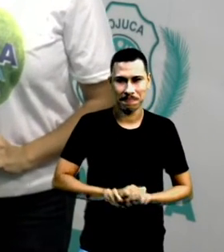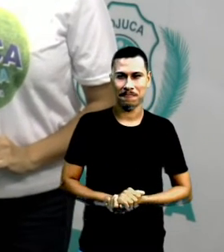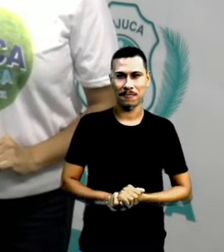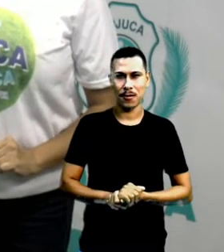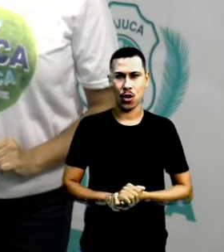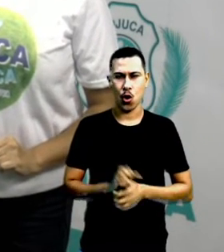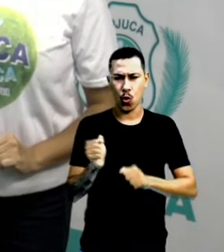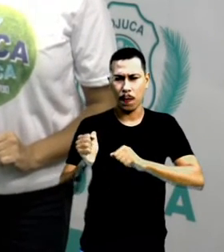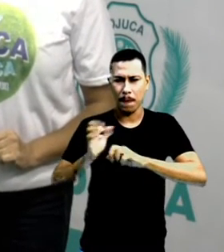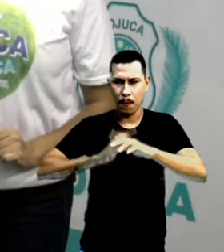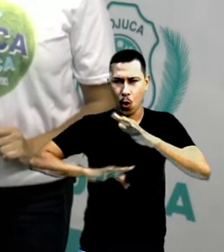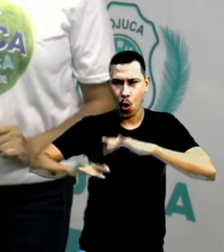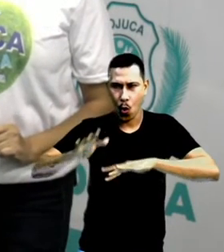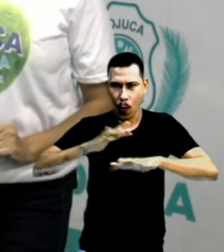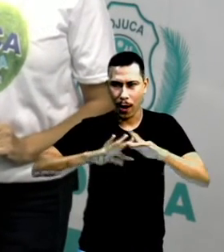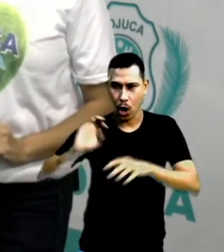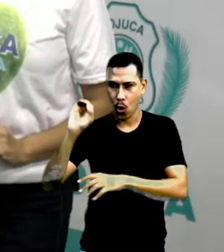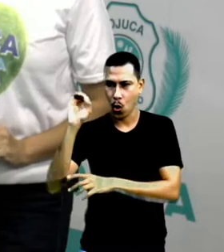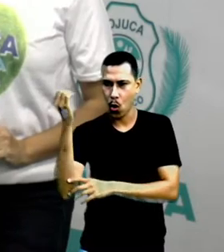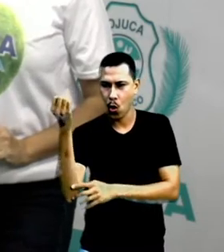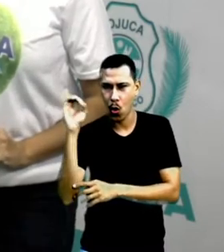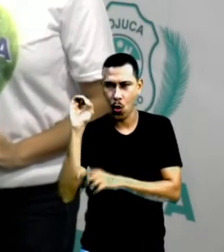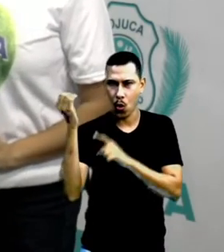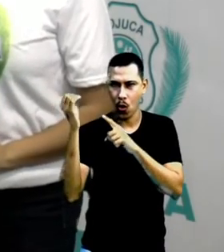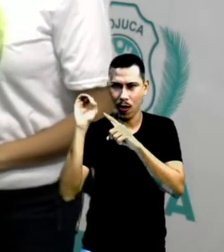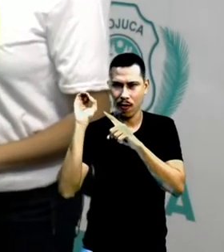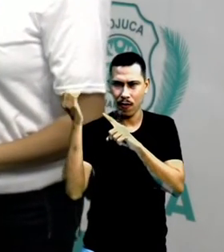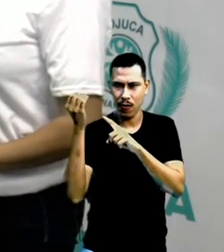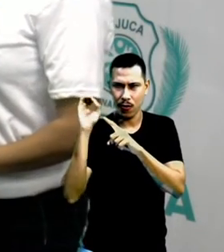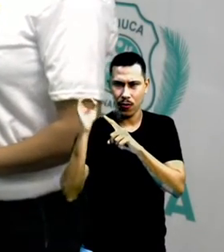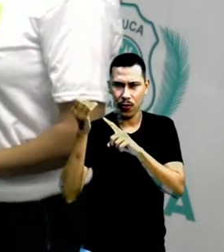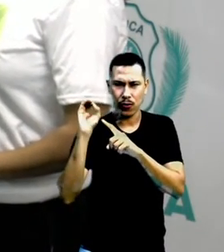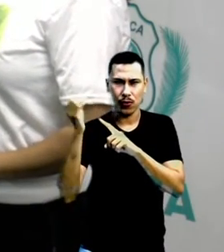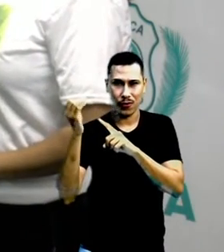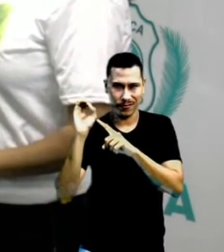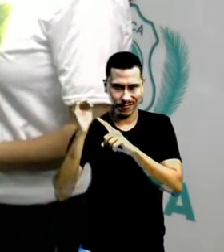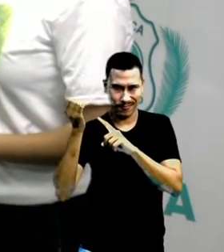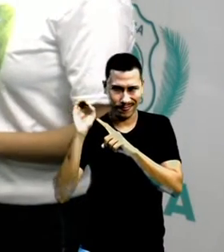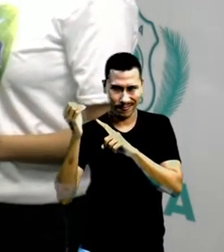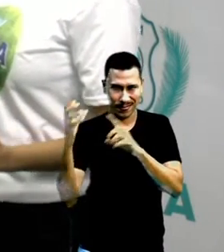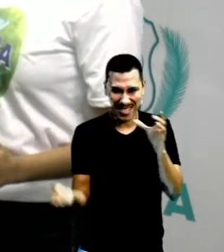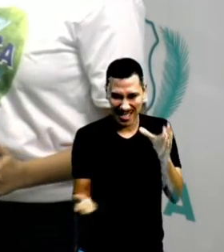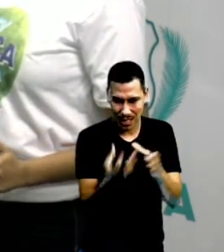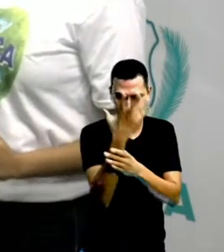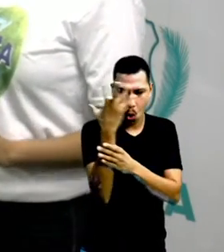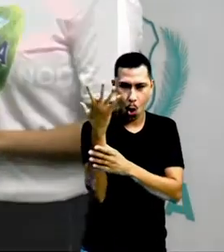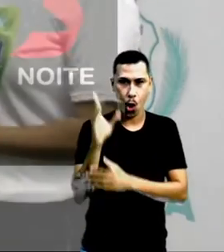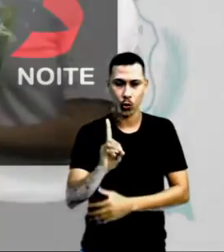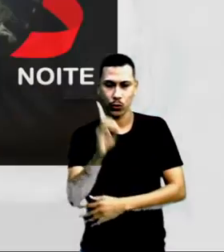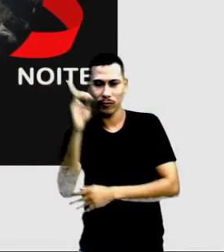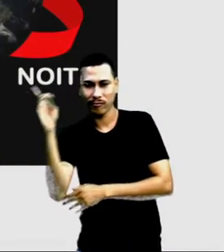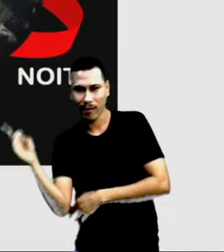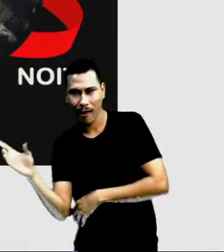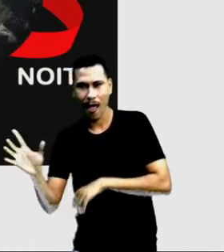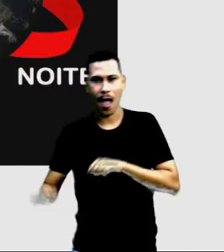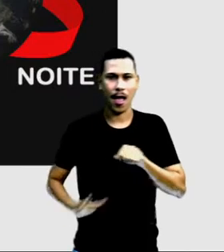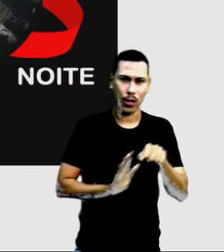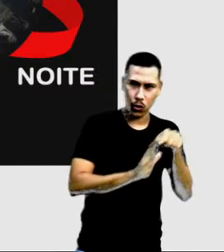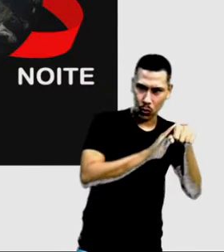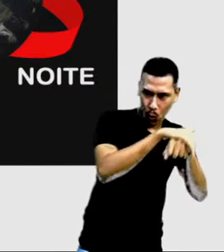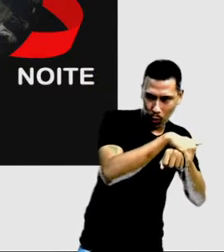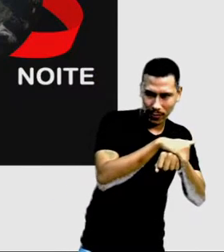este movimento de rotação é o que deu origem ao dia e à noite.